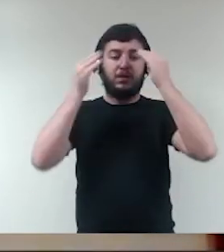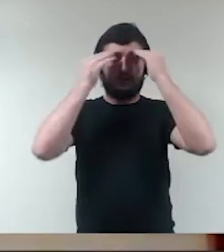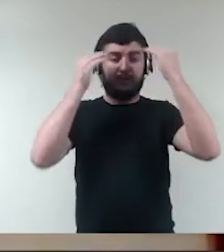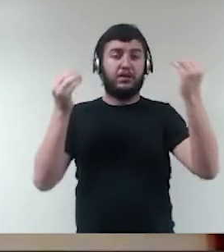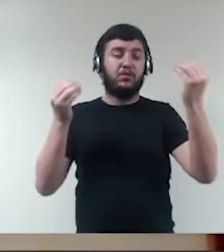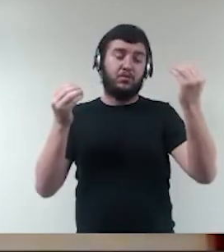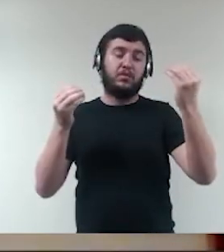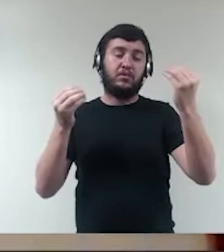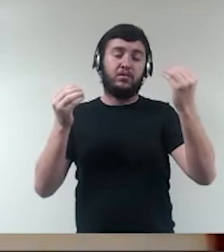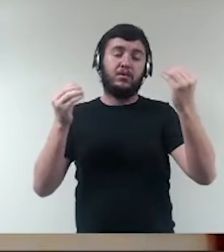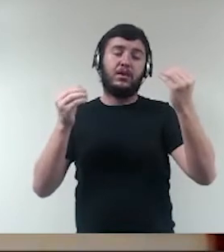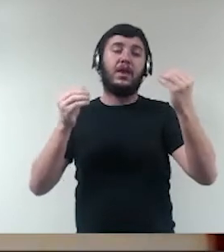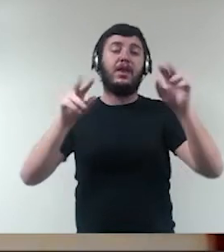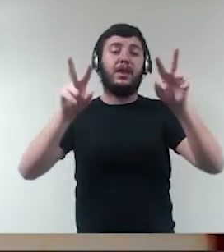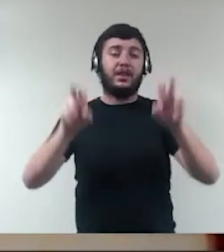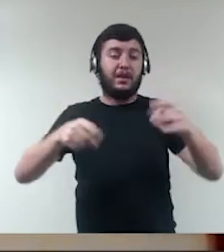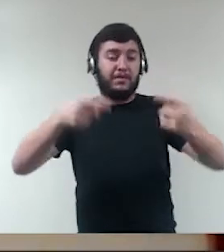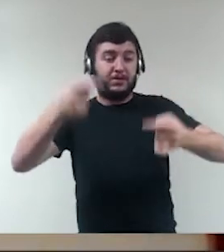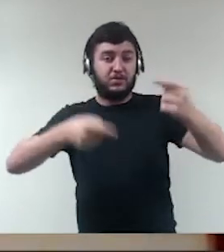discussão da